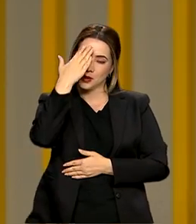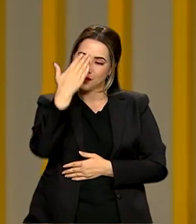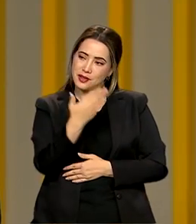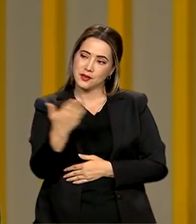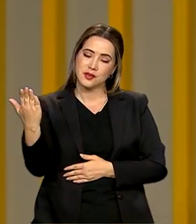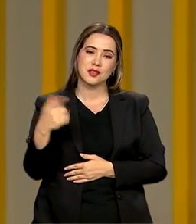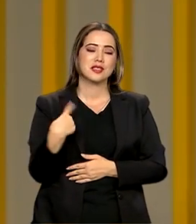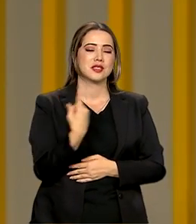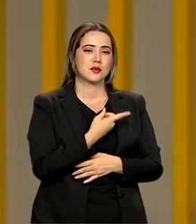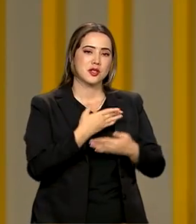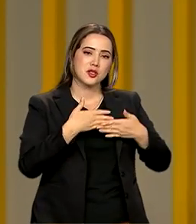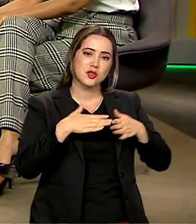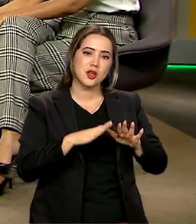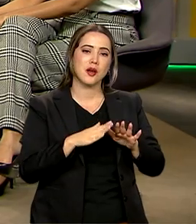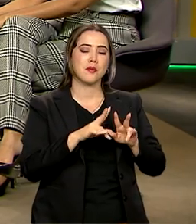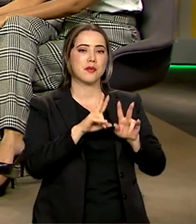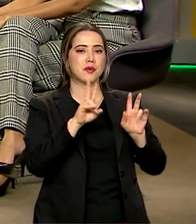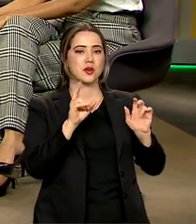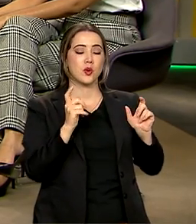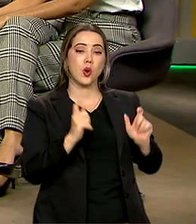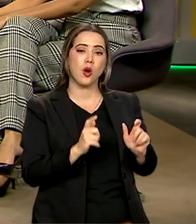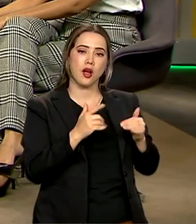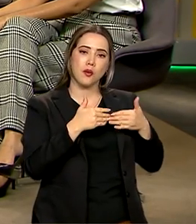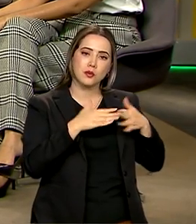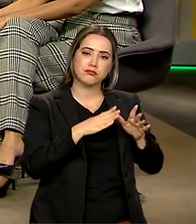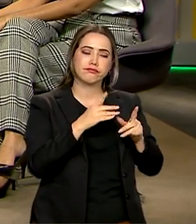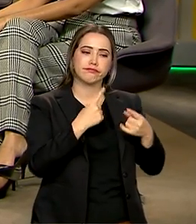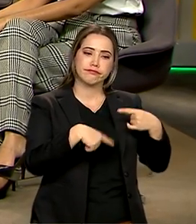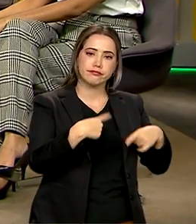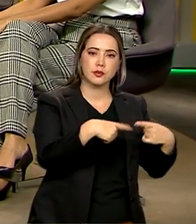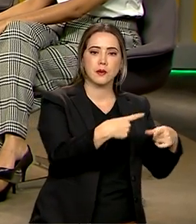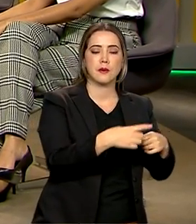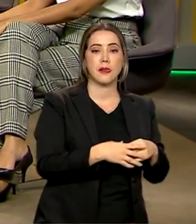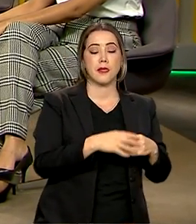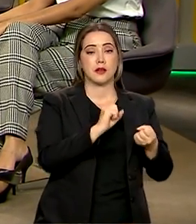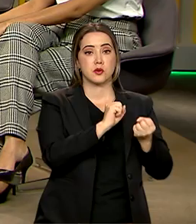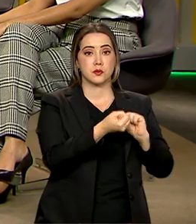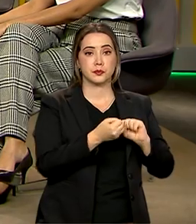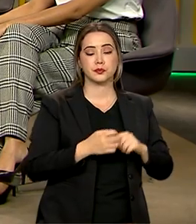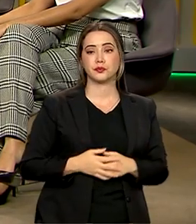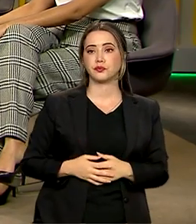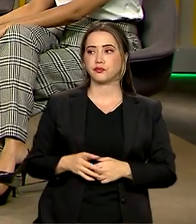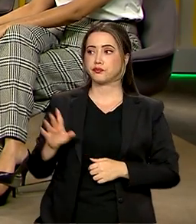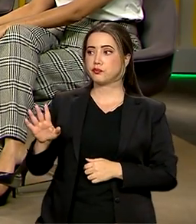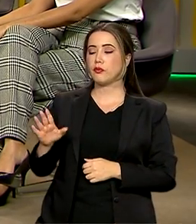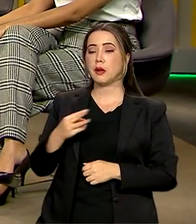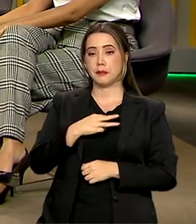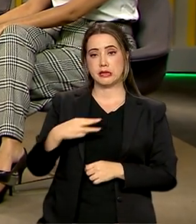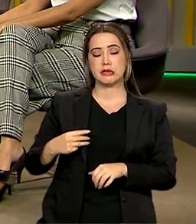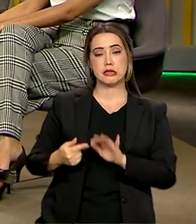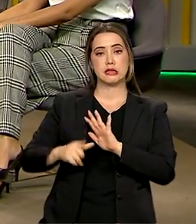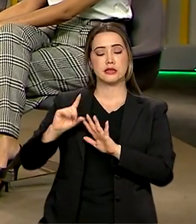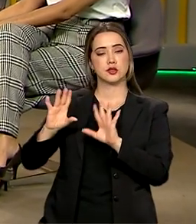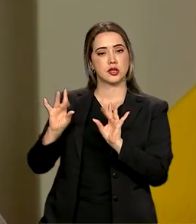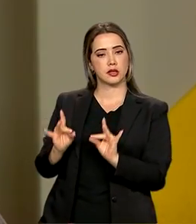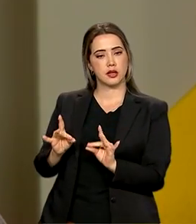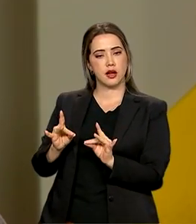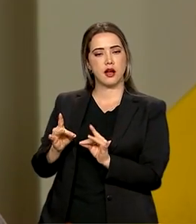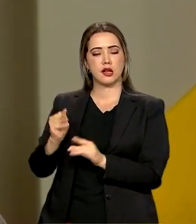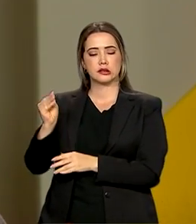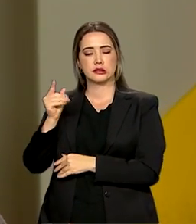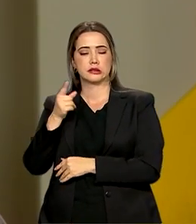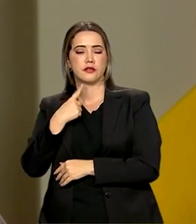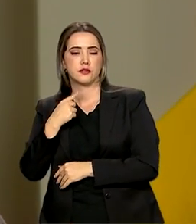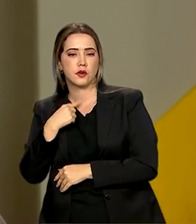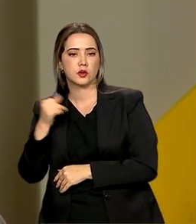para todo o Brasil. Muito obrigada. Bem-vinda. Ministra, antes da gente detalhar essa tentativa do Brasil, esse plano para ser